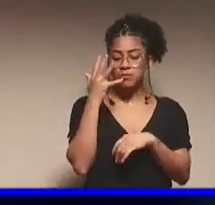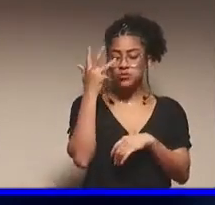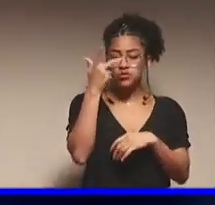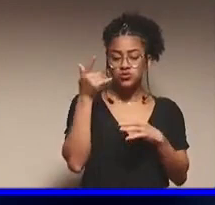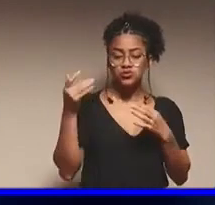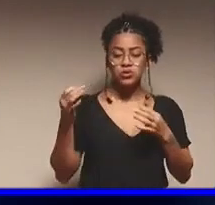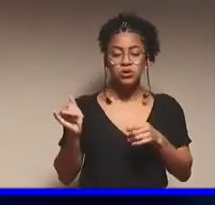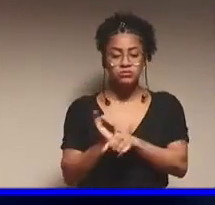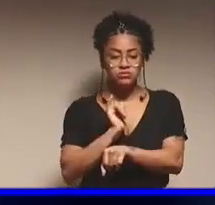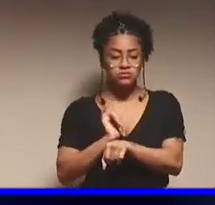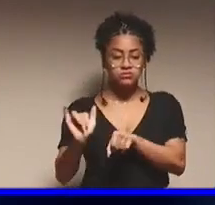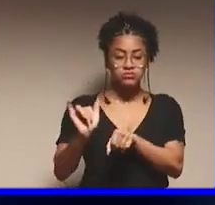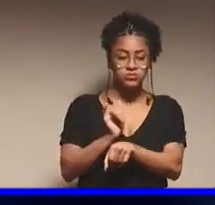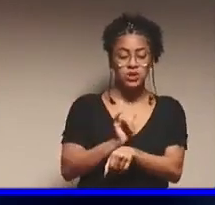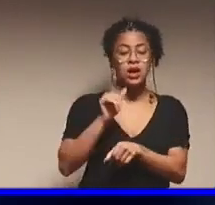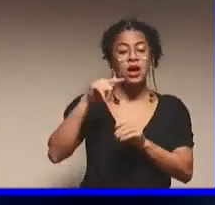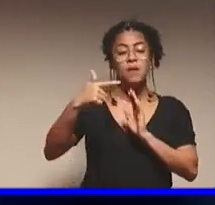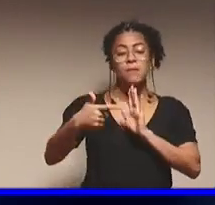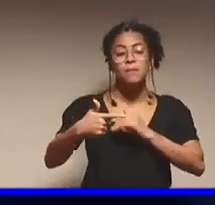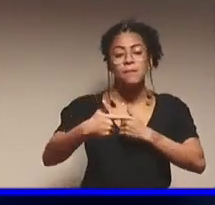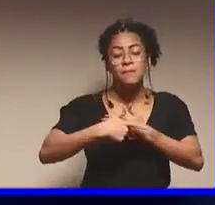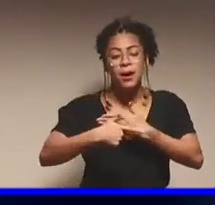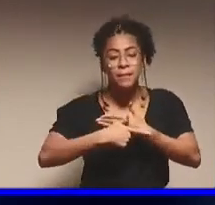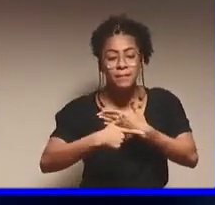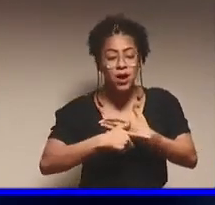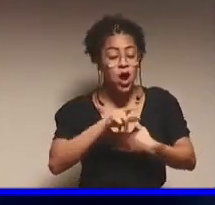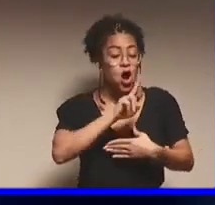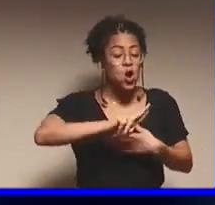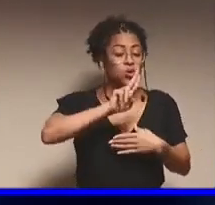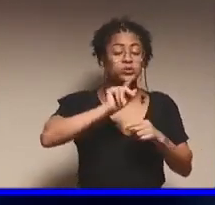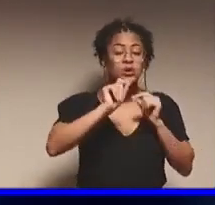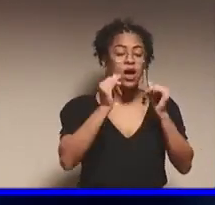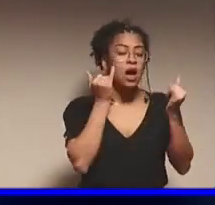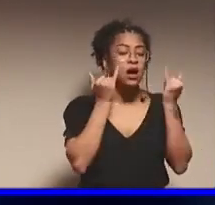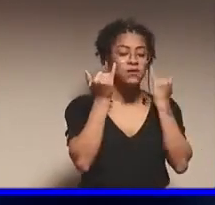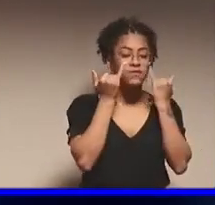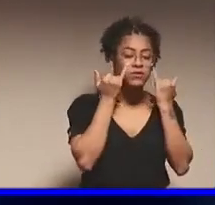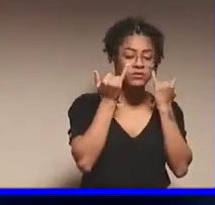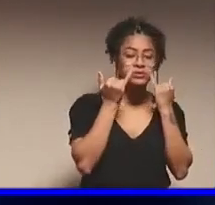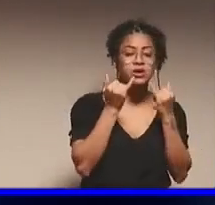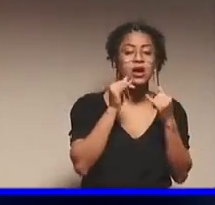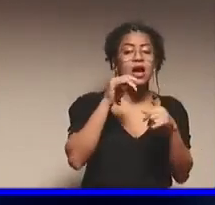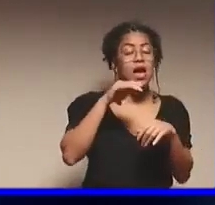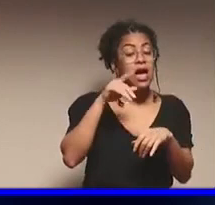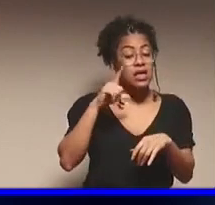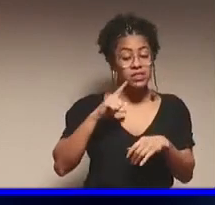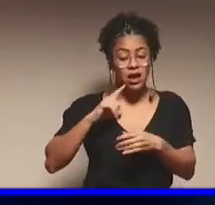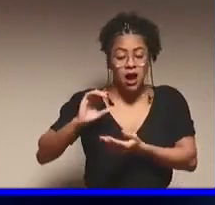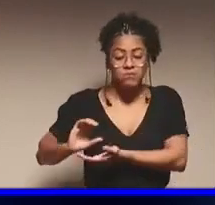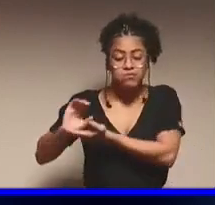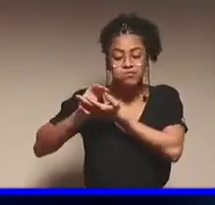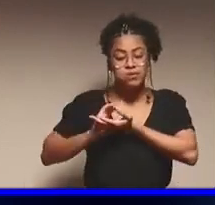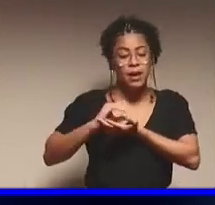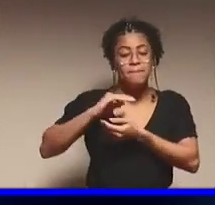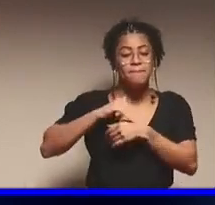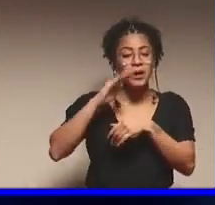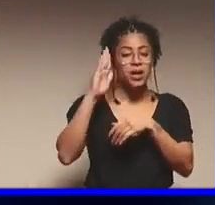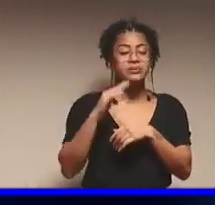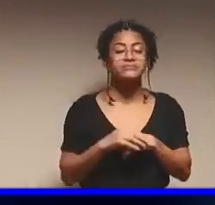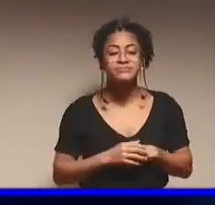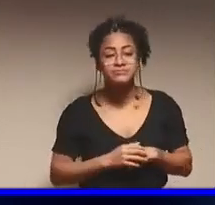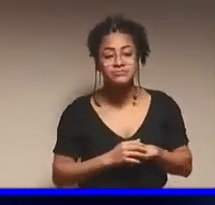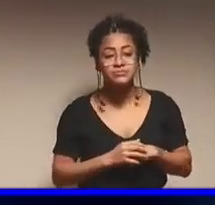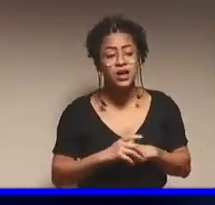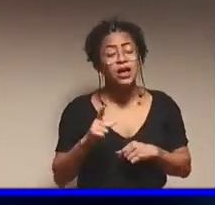no papel de consultor, usava as informações e algumas vezes até bem mais remunerado que o contador. Quem nunca viu uma história dizer